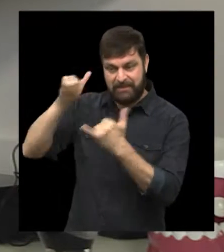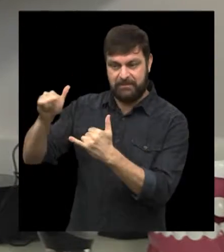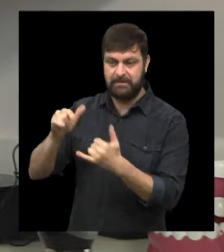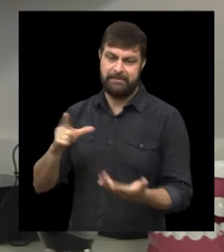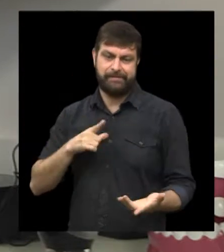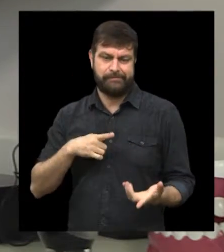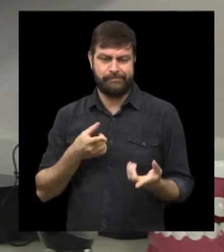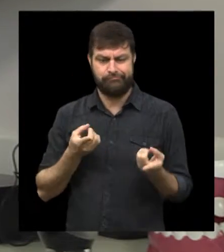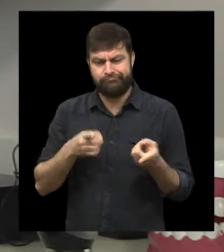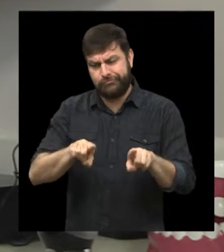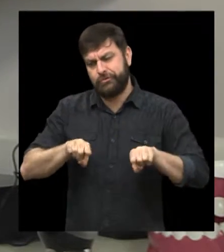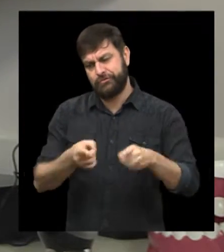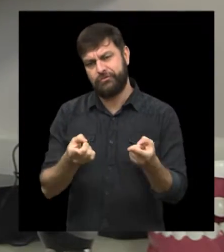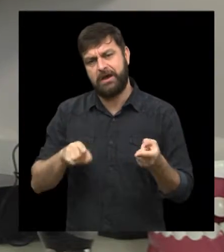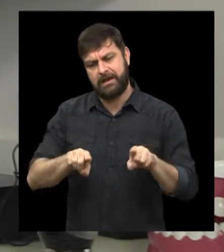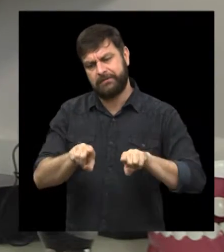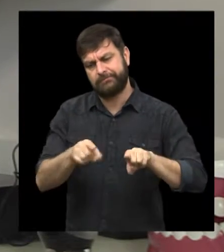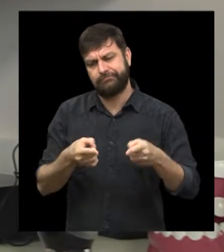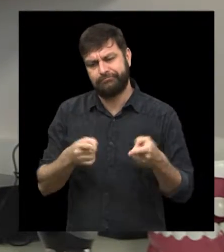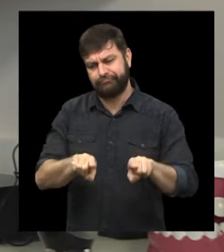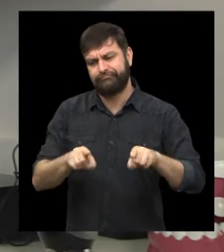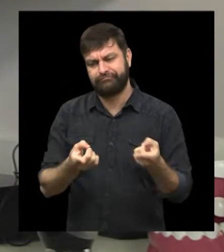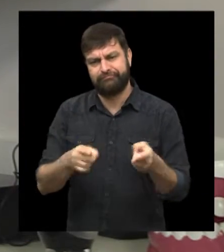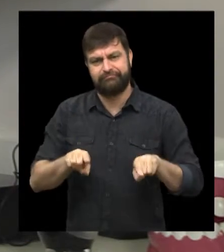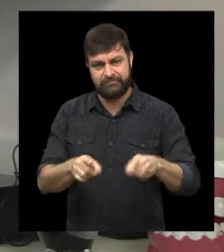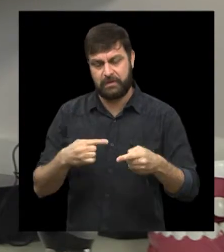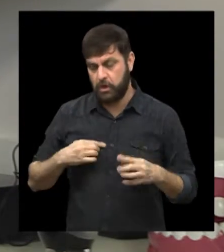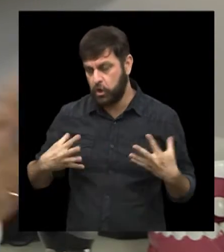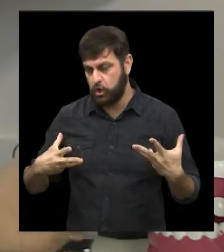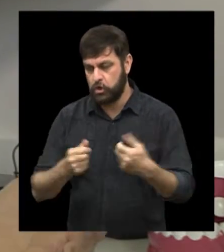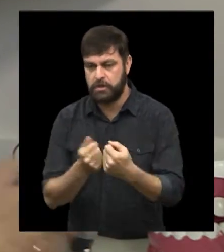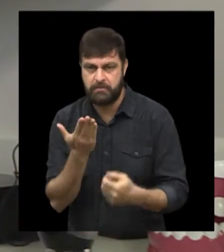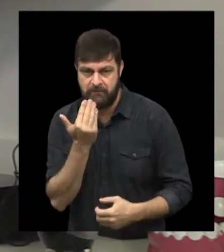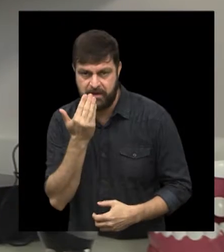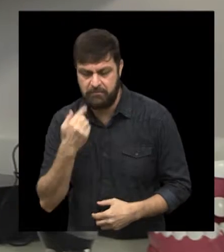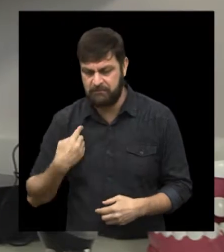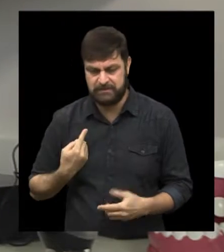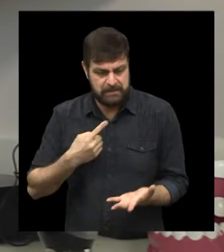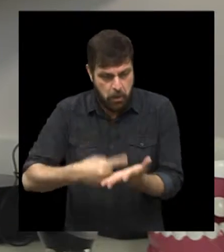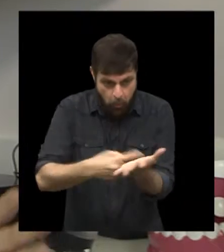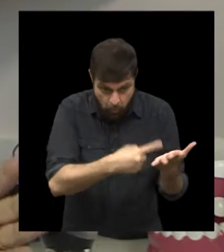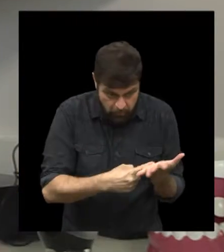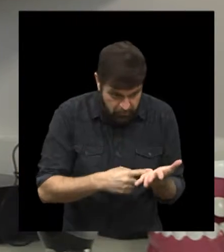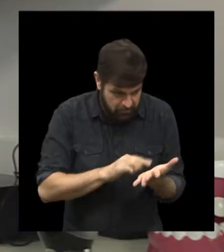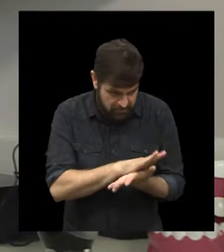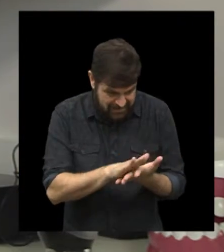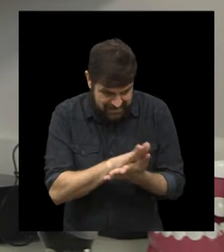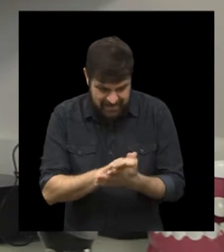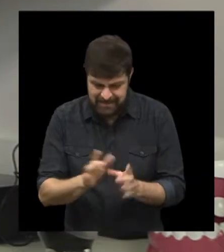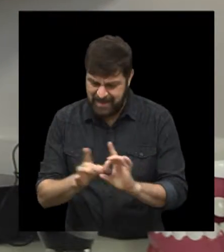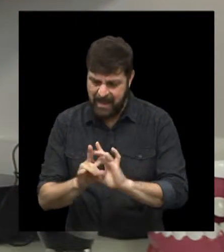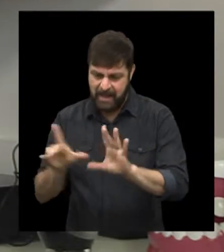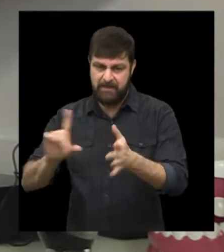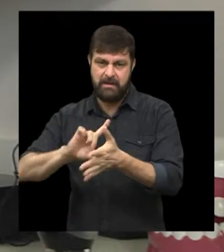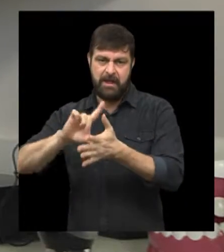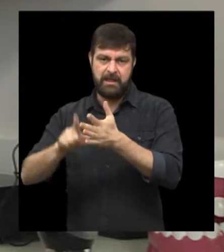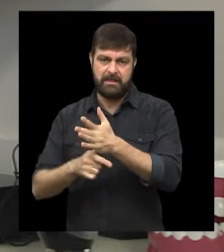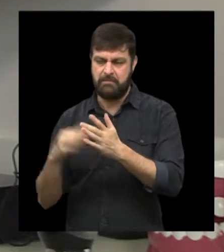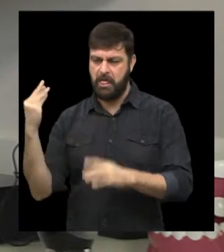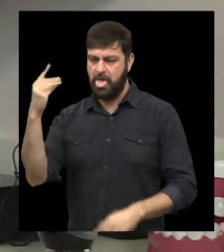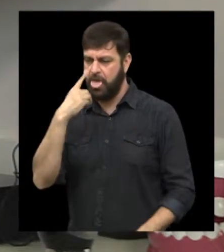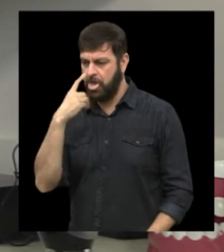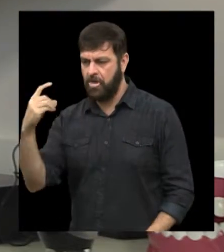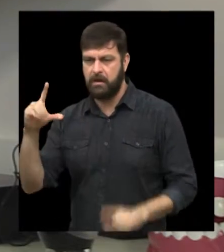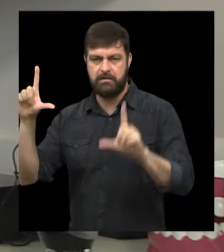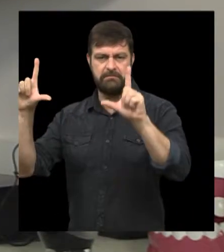Mas se você tem um churrasco onde todo mundo vai comer aqueles alimentos se você não tem compromisso nas próximas horas, pode comer liberado. Depois de umas horas, esse